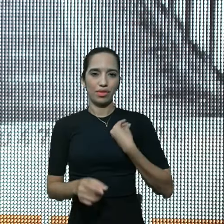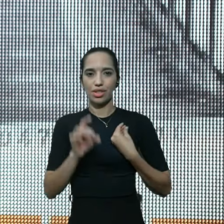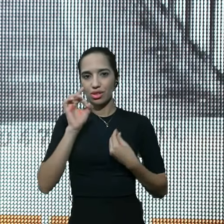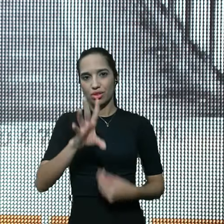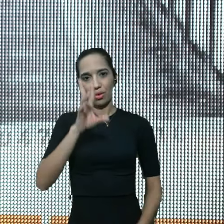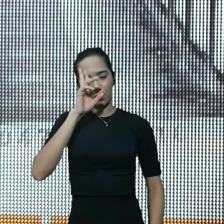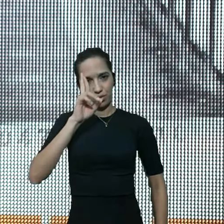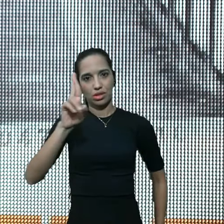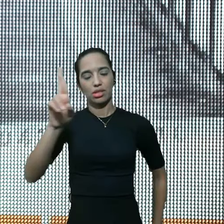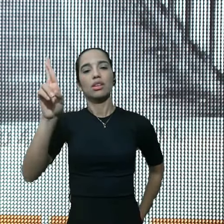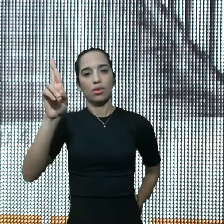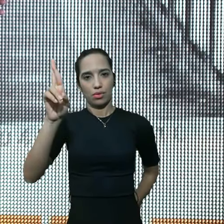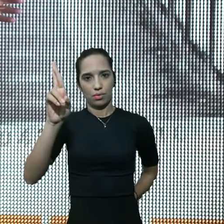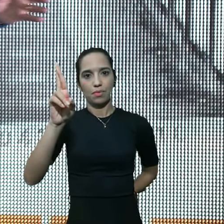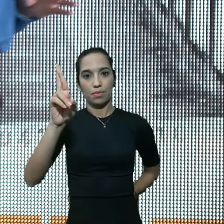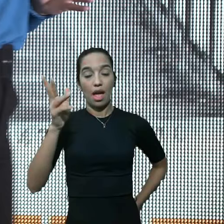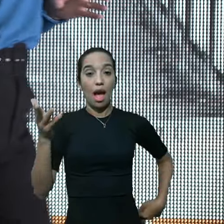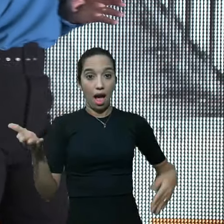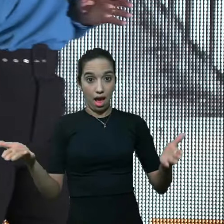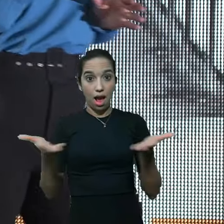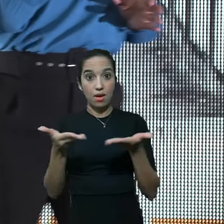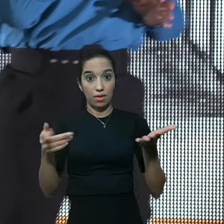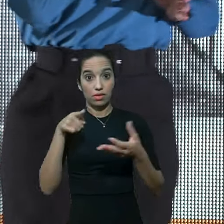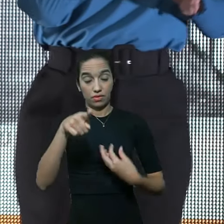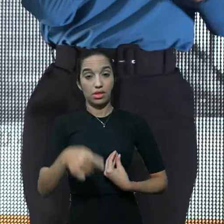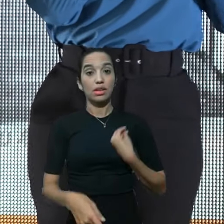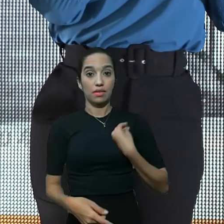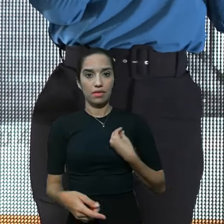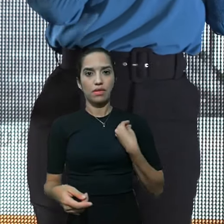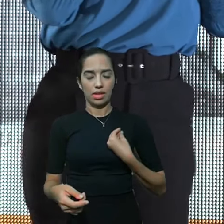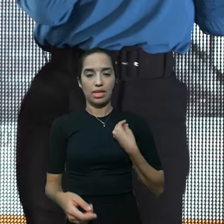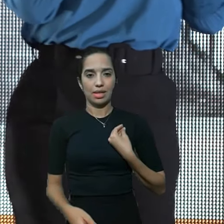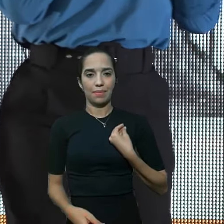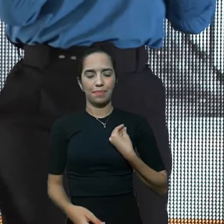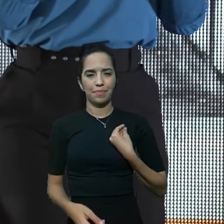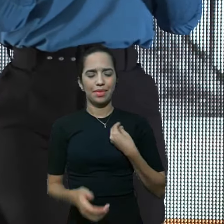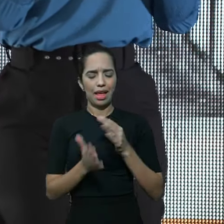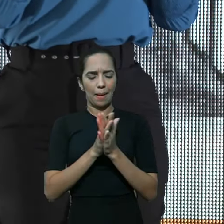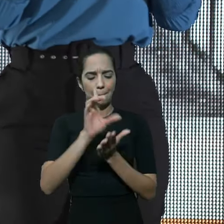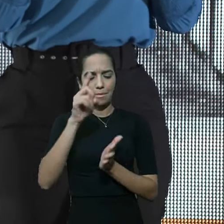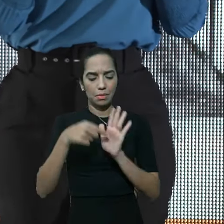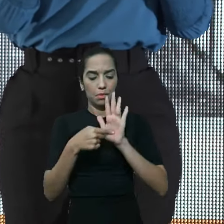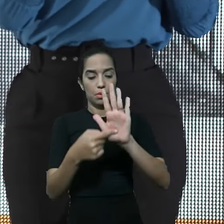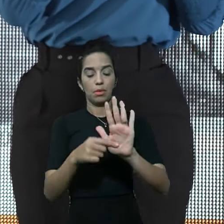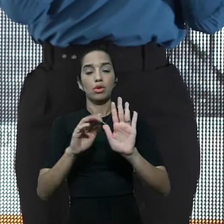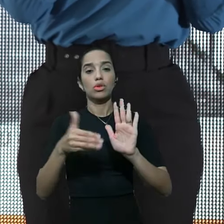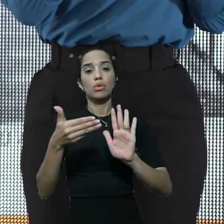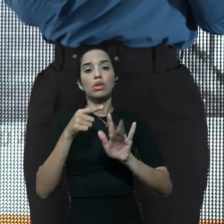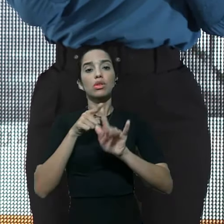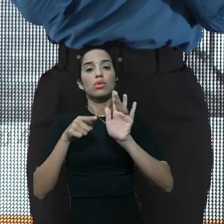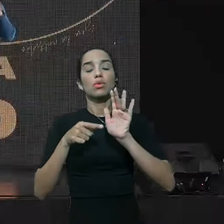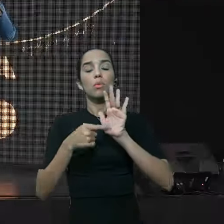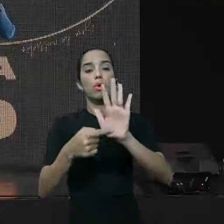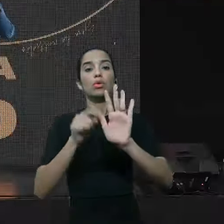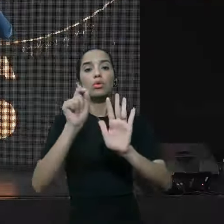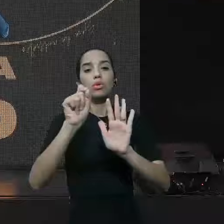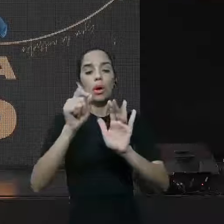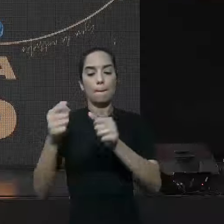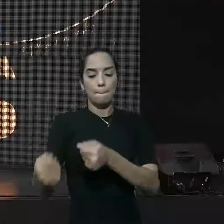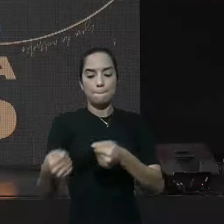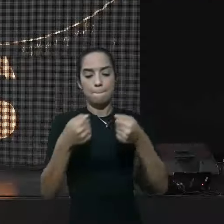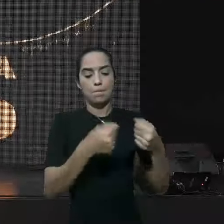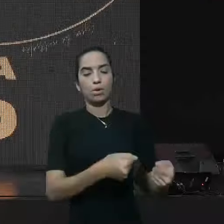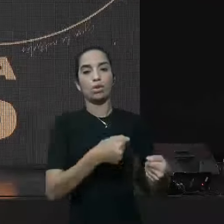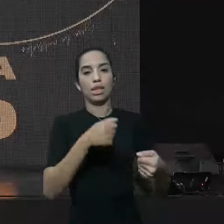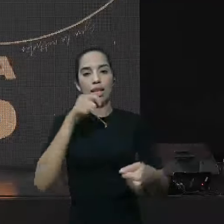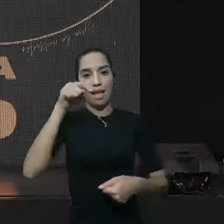ah, agora mesmo, onde você está, a palavra de Deus, é tão clara, quando fala, do poder, que está